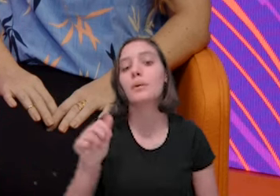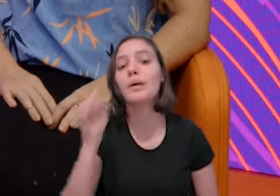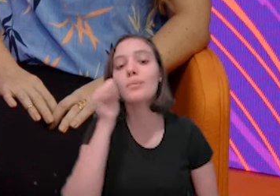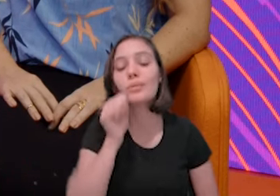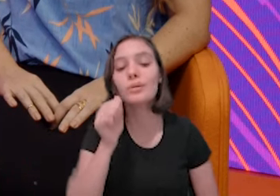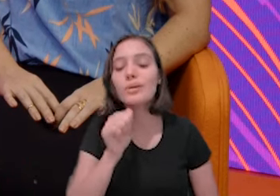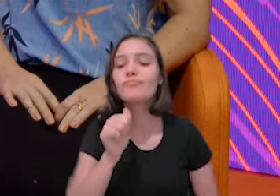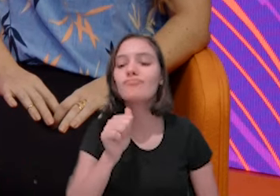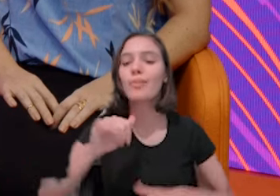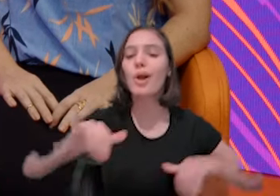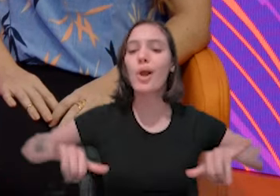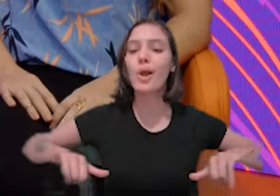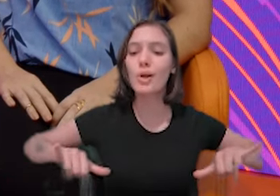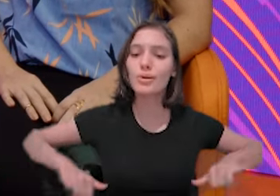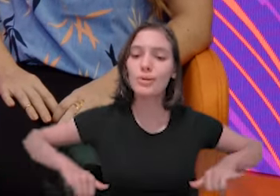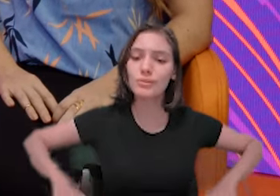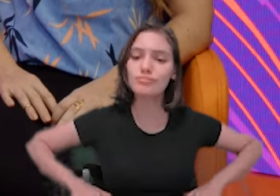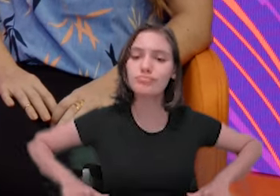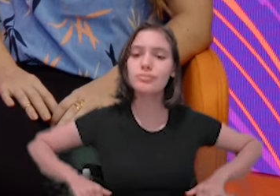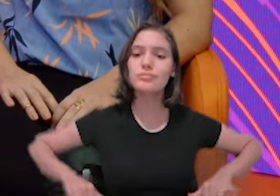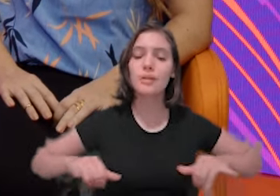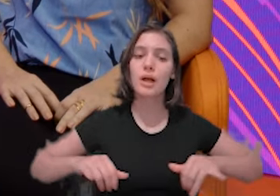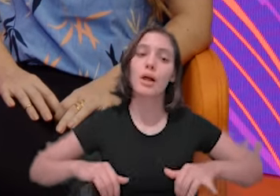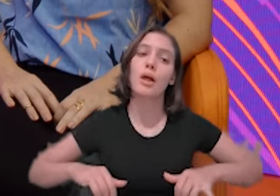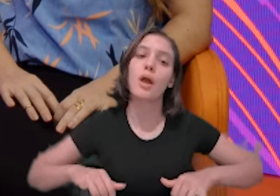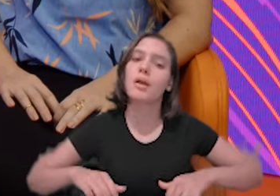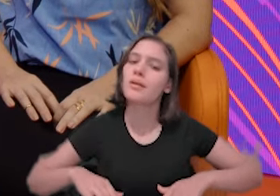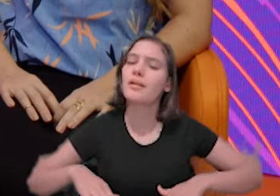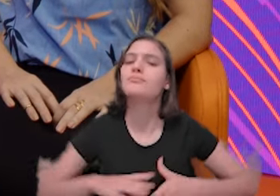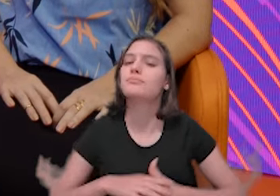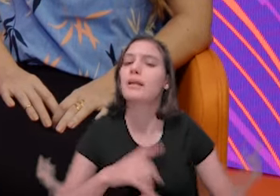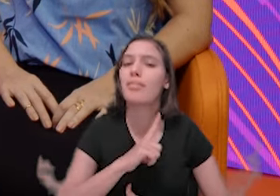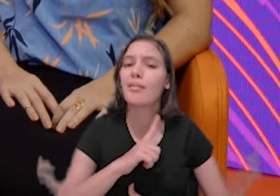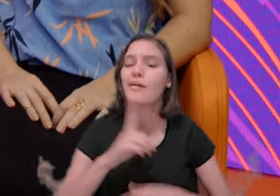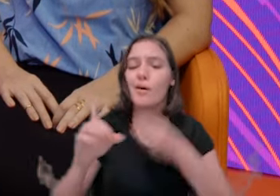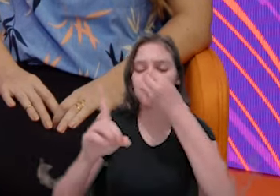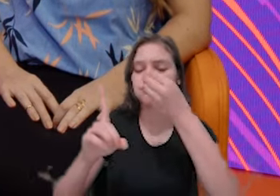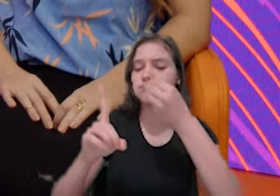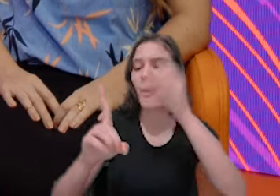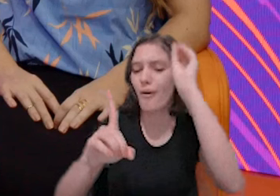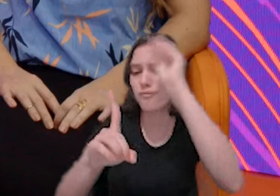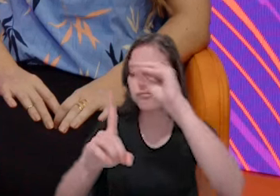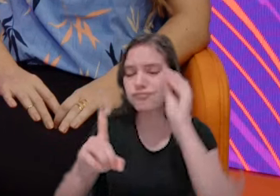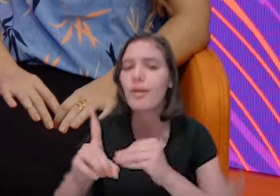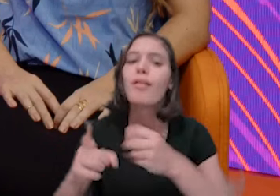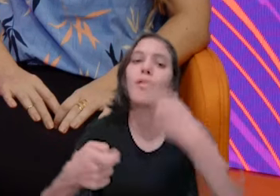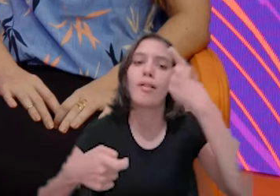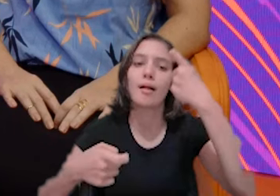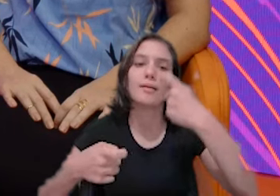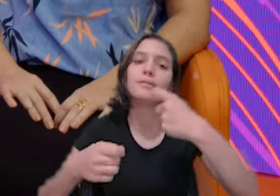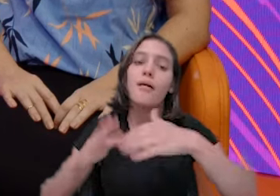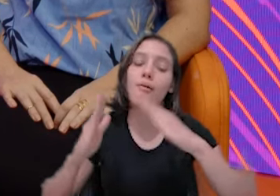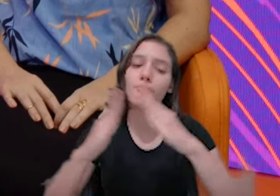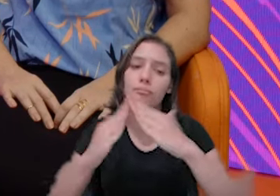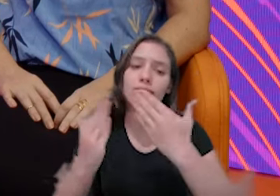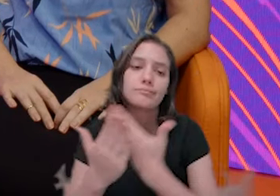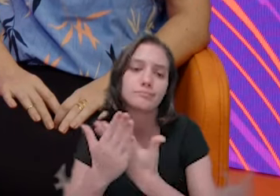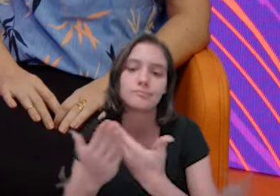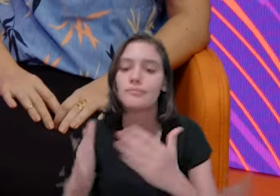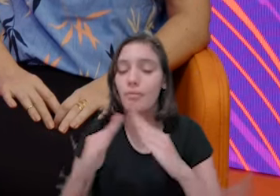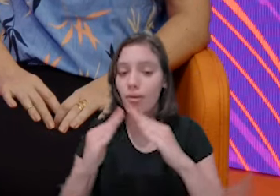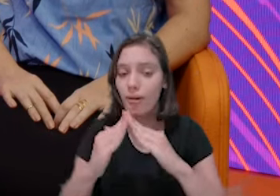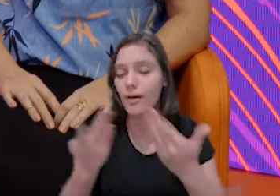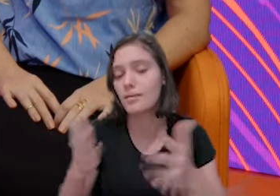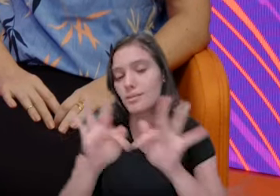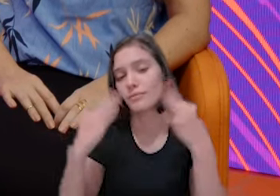participei de algumas porque sempre vem de vez em quando, sempre vai lá. E é necessário, muito necessário. Porque se isso